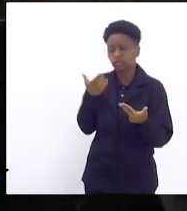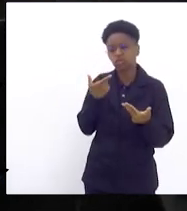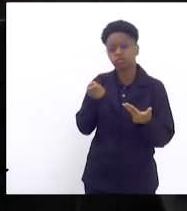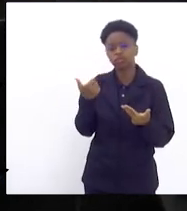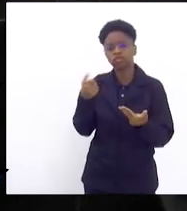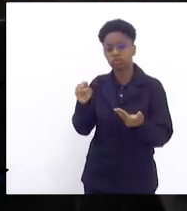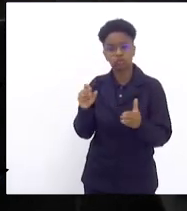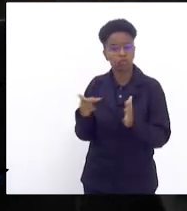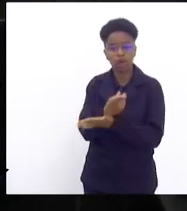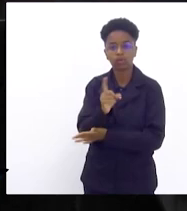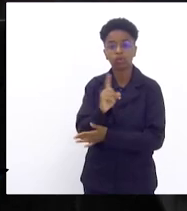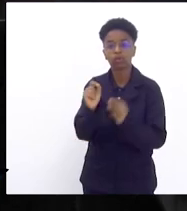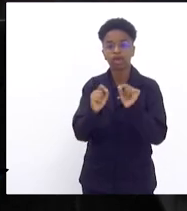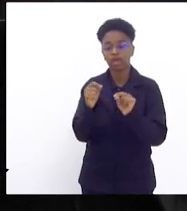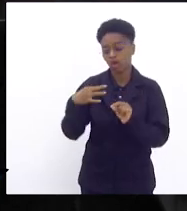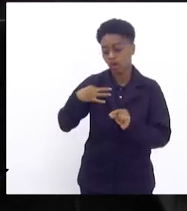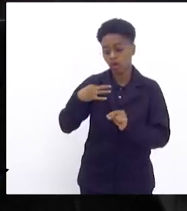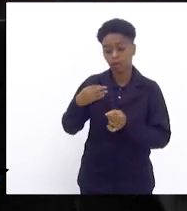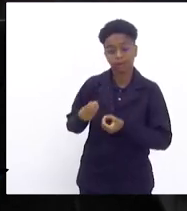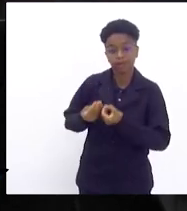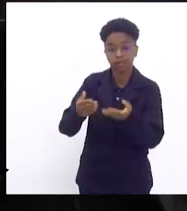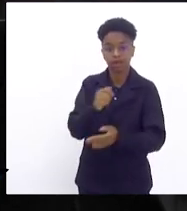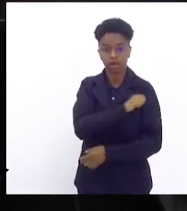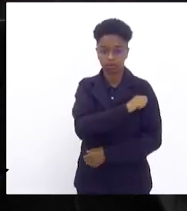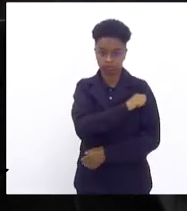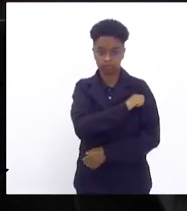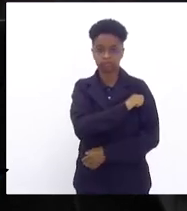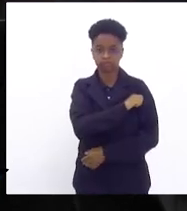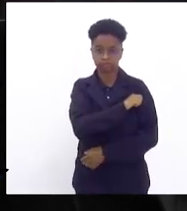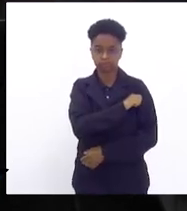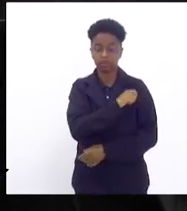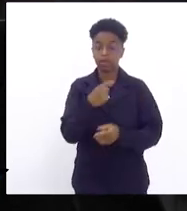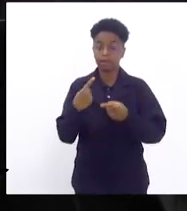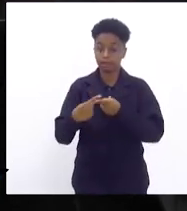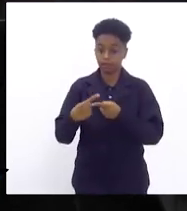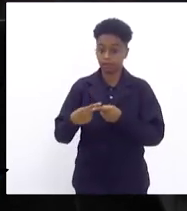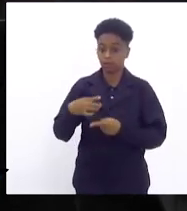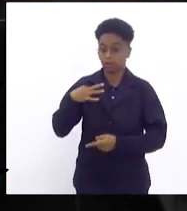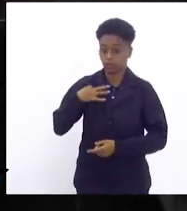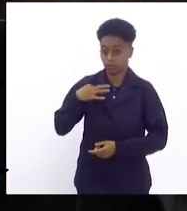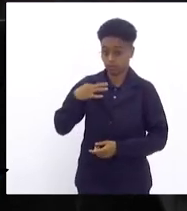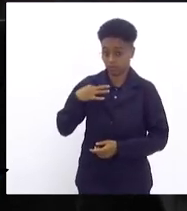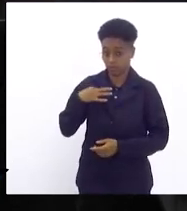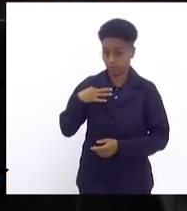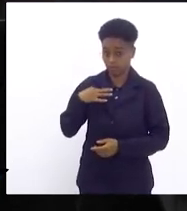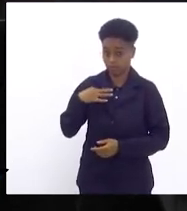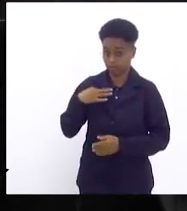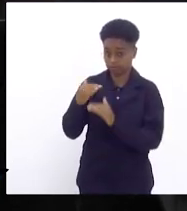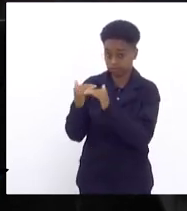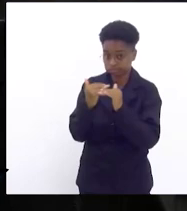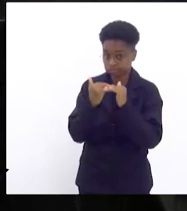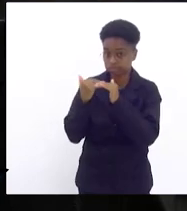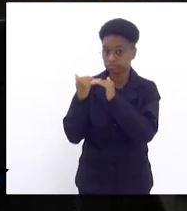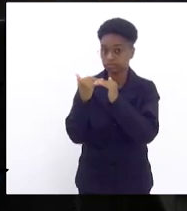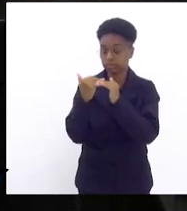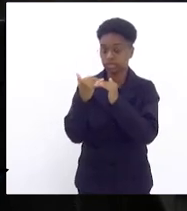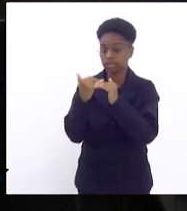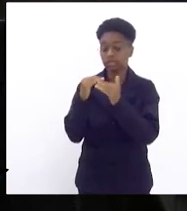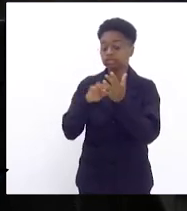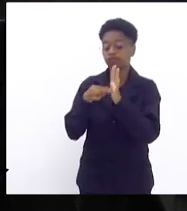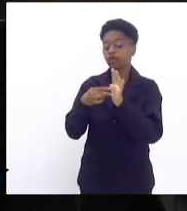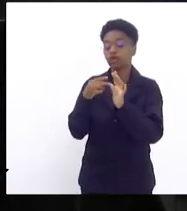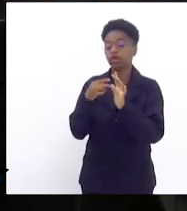a entrega de uniforme para os nossos alunos. Porque o uniforme é uma maneira de identificar